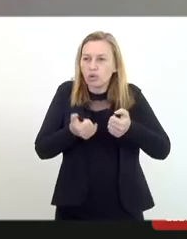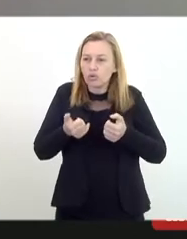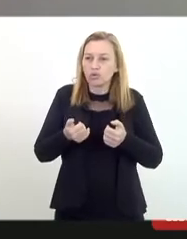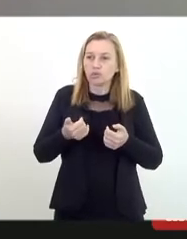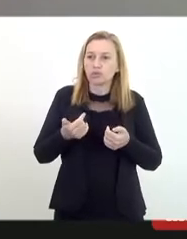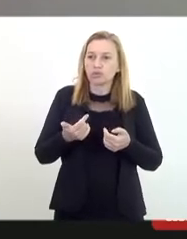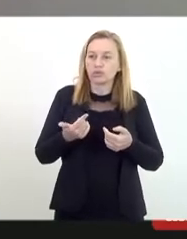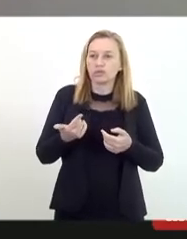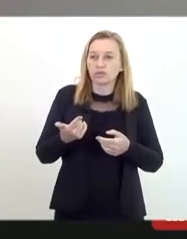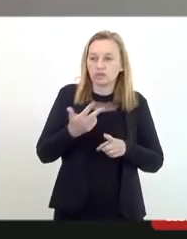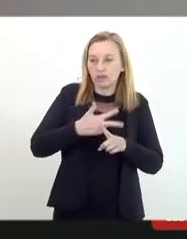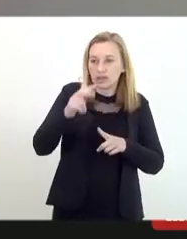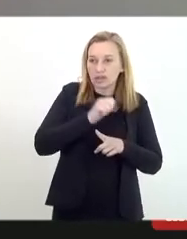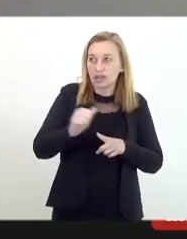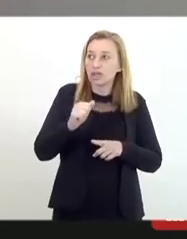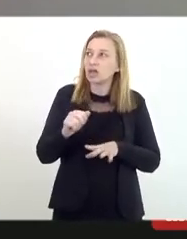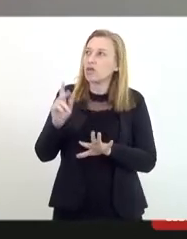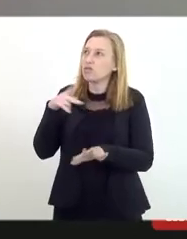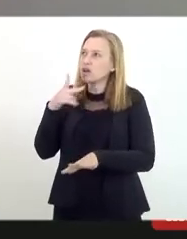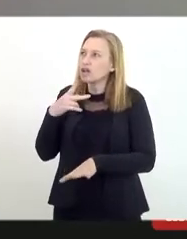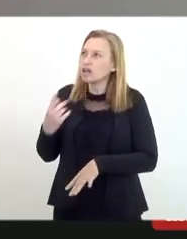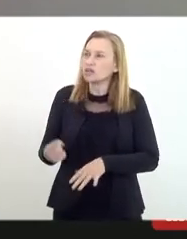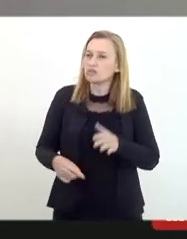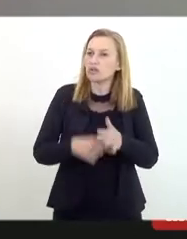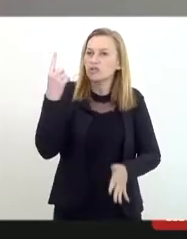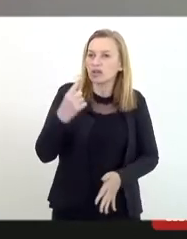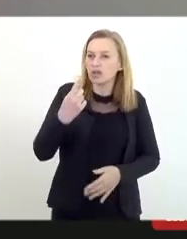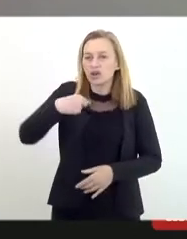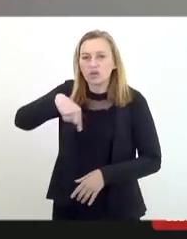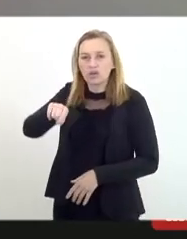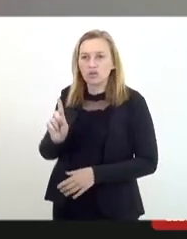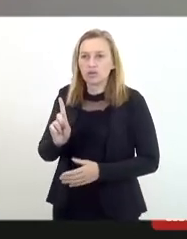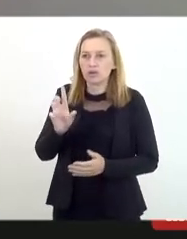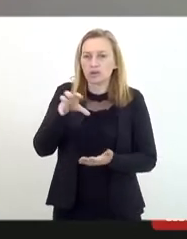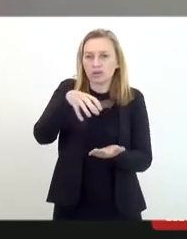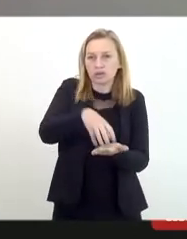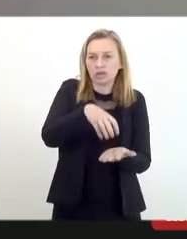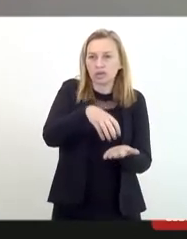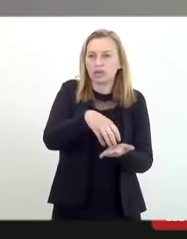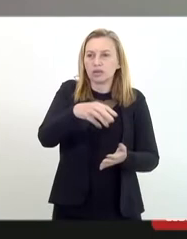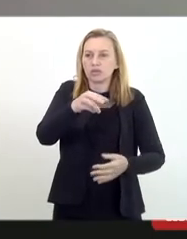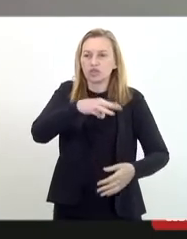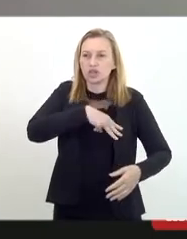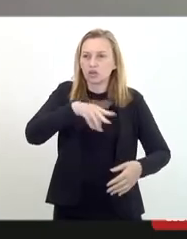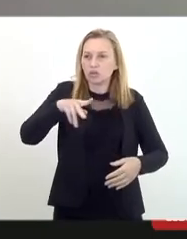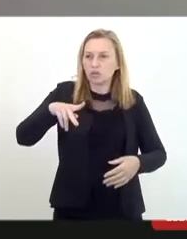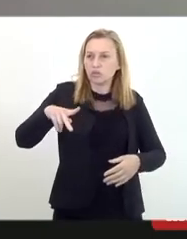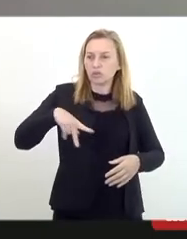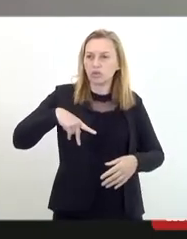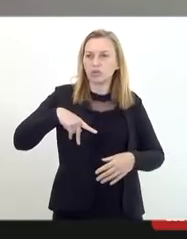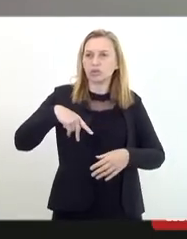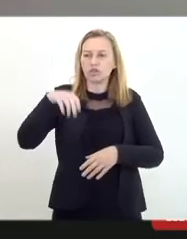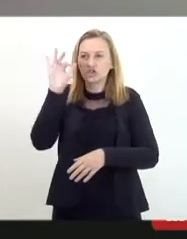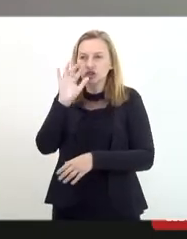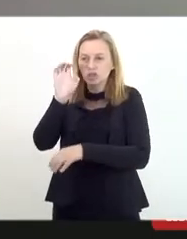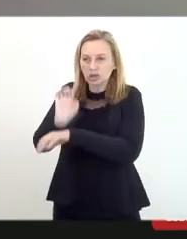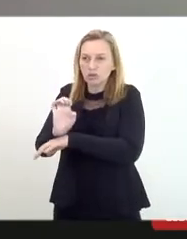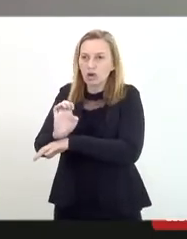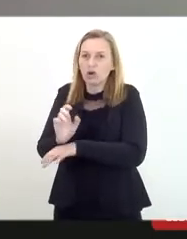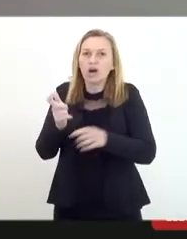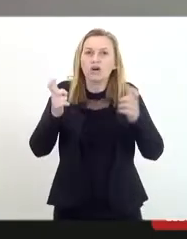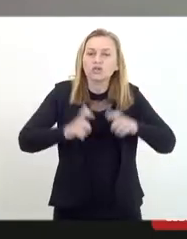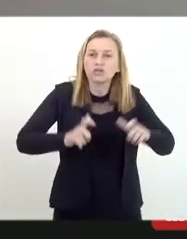indaguei isso uma vez que eu fui assédito do Ministério Público Estadual do Rio de Janeiro, onde estão as apurações a tempo e